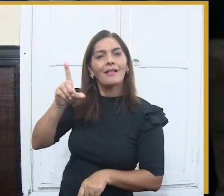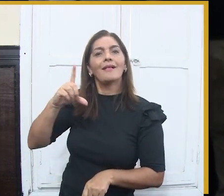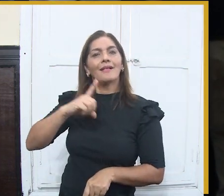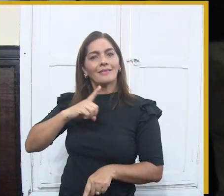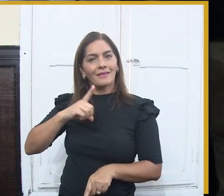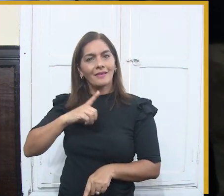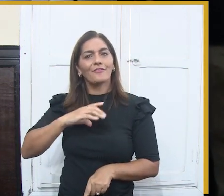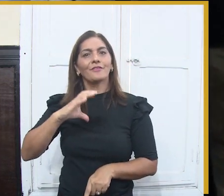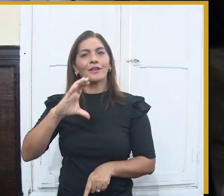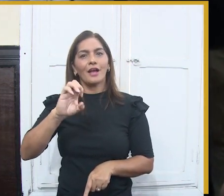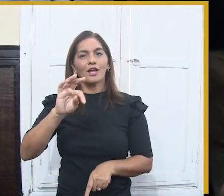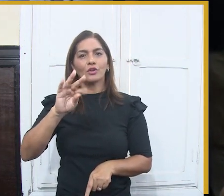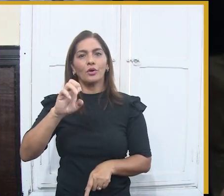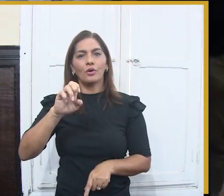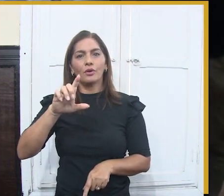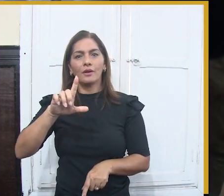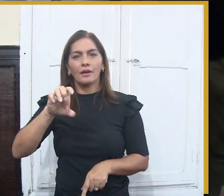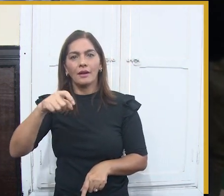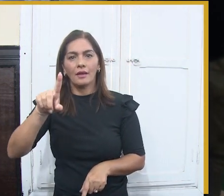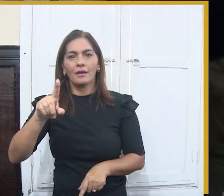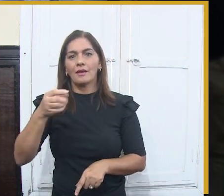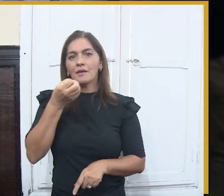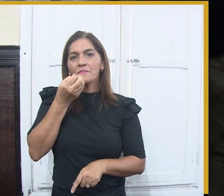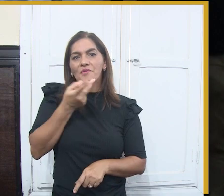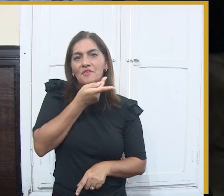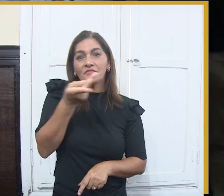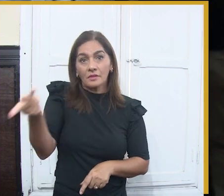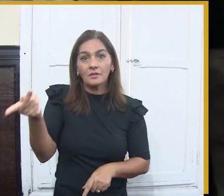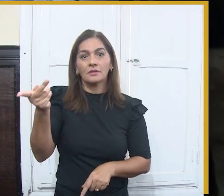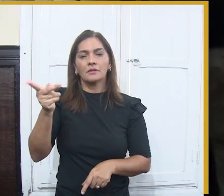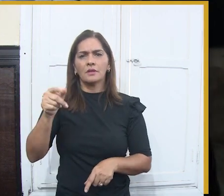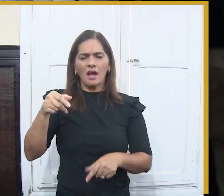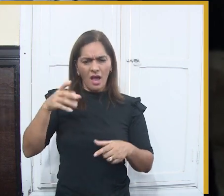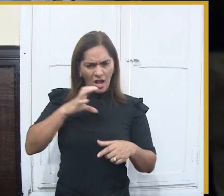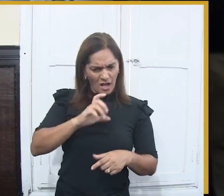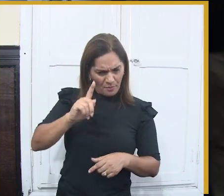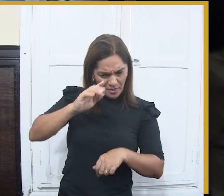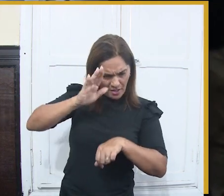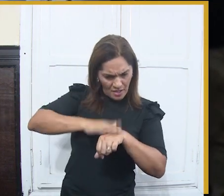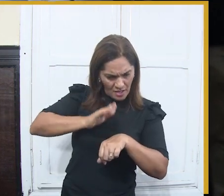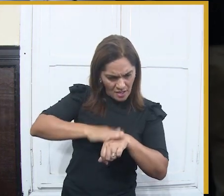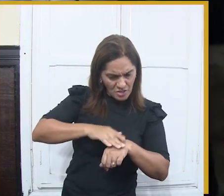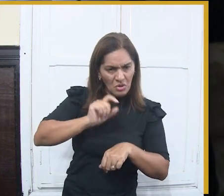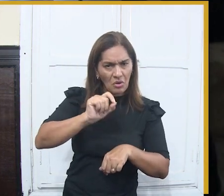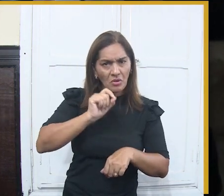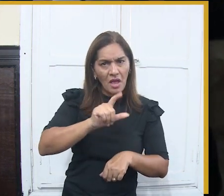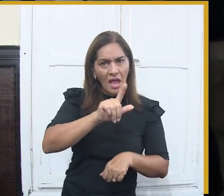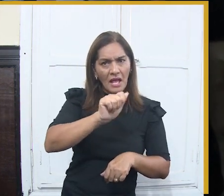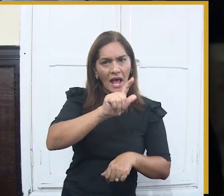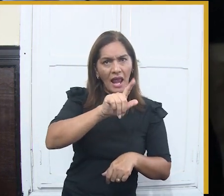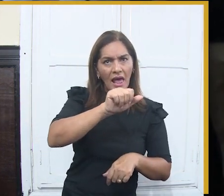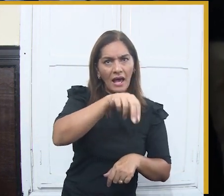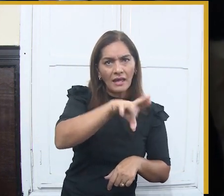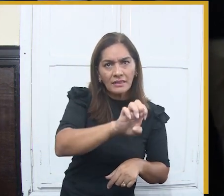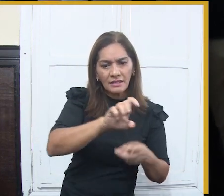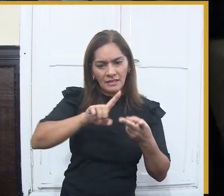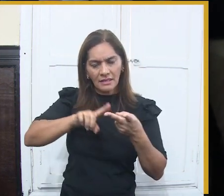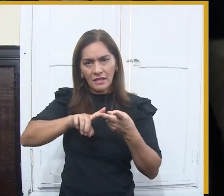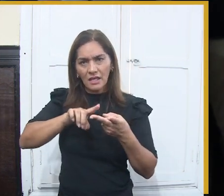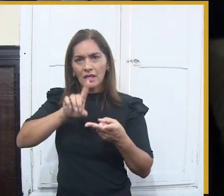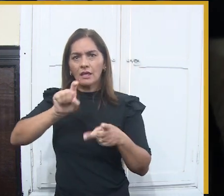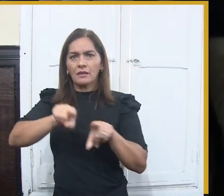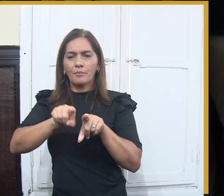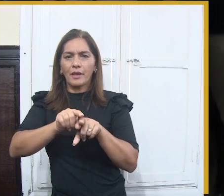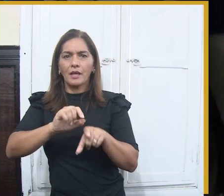assim como nós fizemos com o Natal também fazer com São João a decoração e a ativação e fizemos no ano passado apresentações